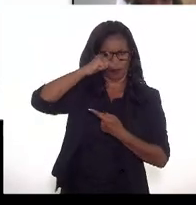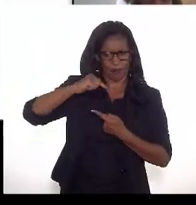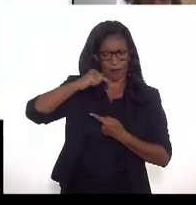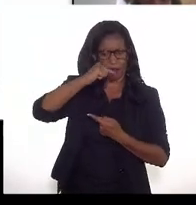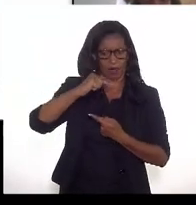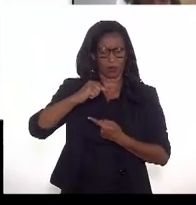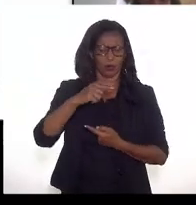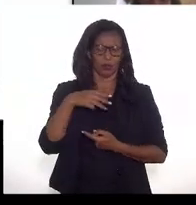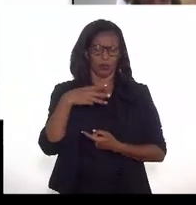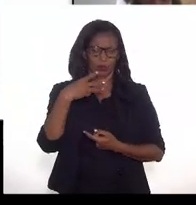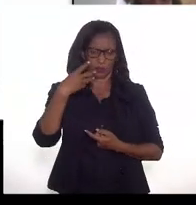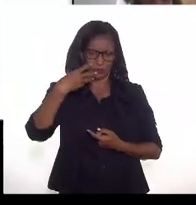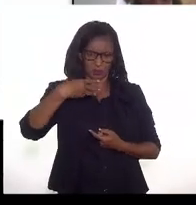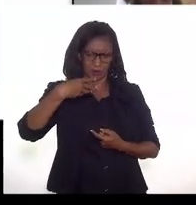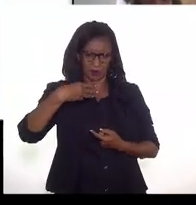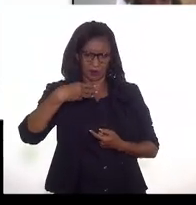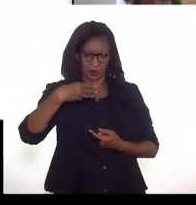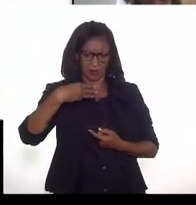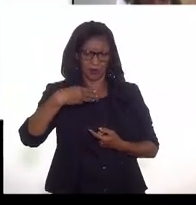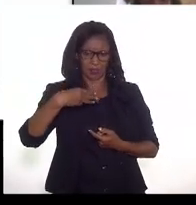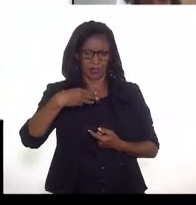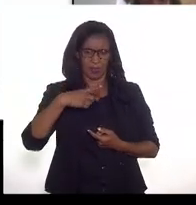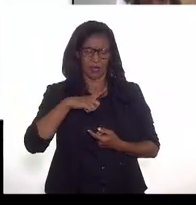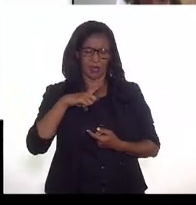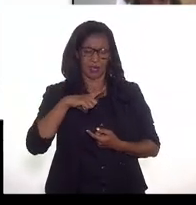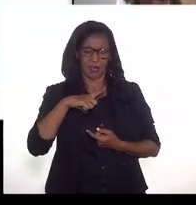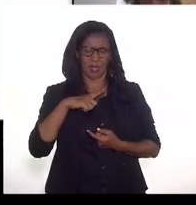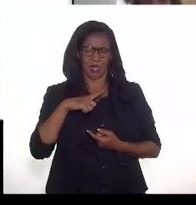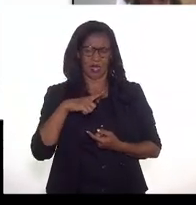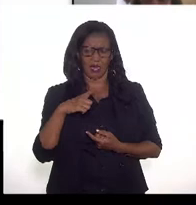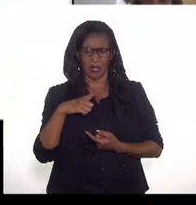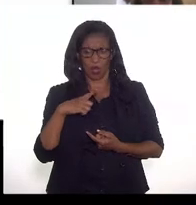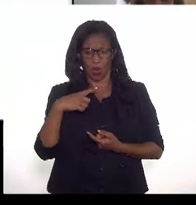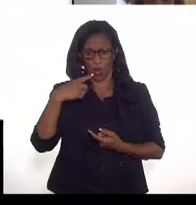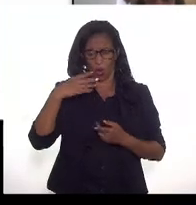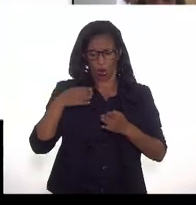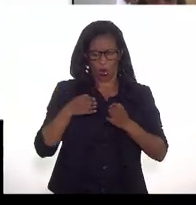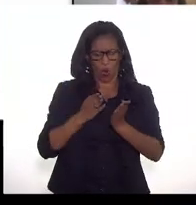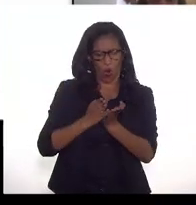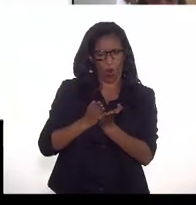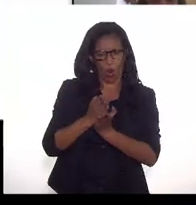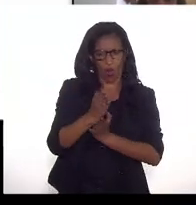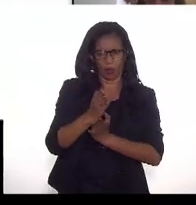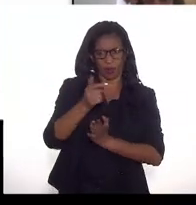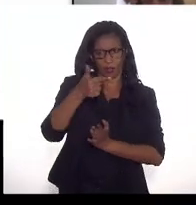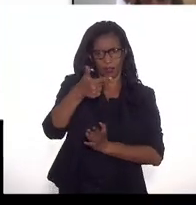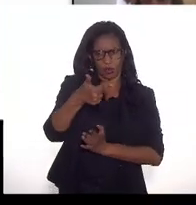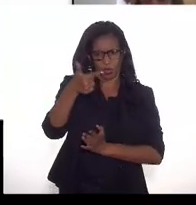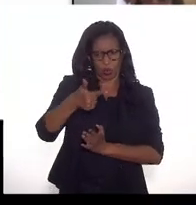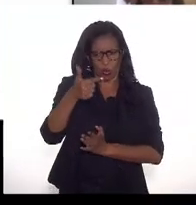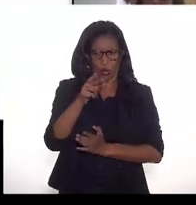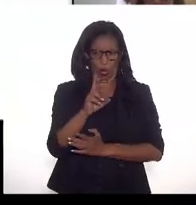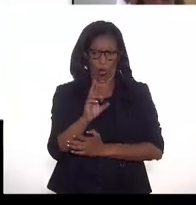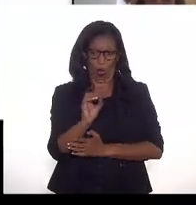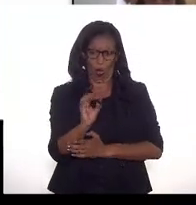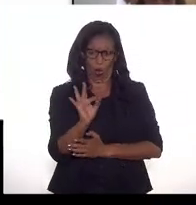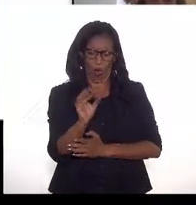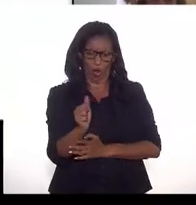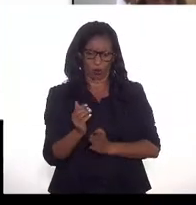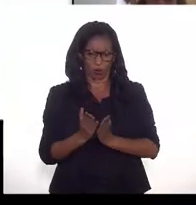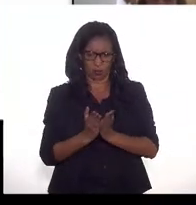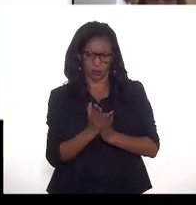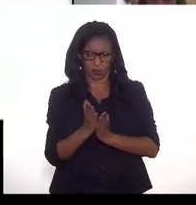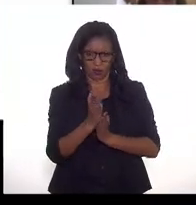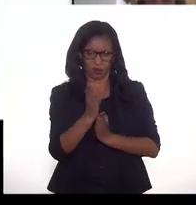o segundo trecho com 20 milhões de metros de capacidade. Nós temos o rota 2, que hoje está autorizado para escoar até 20 milhões de metros de